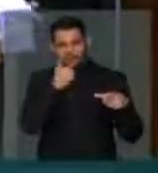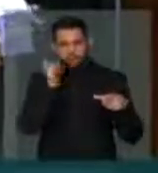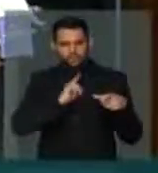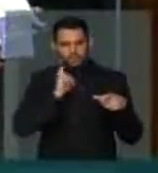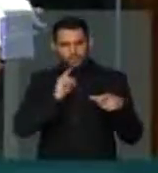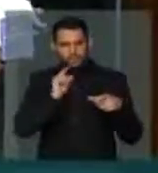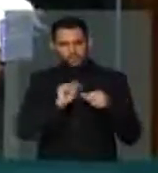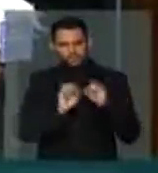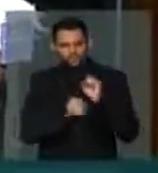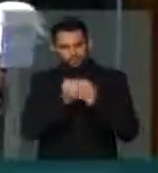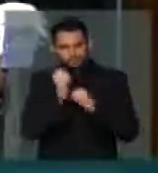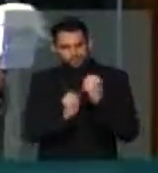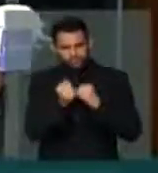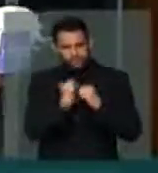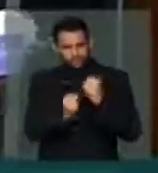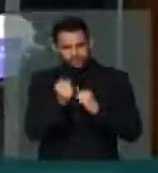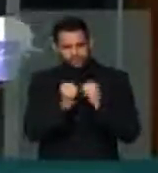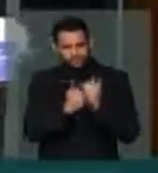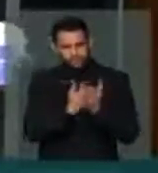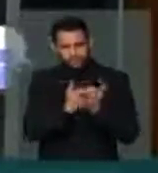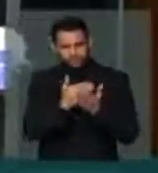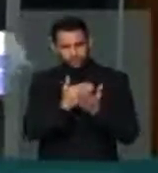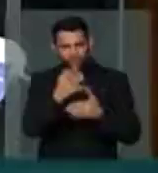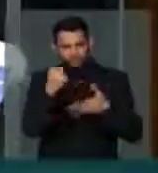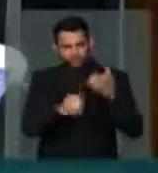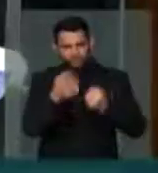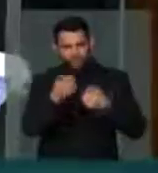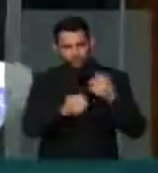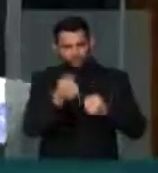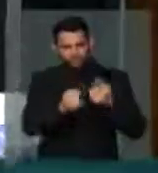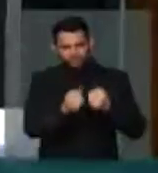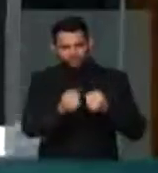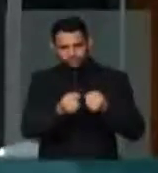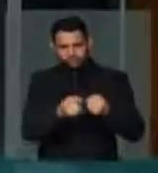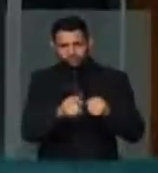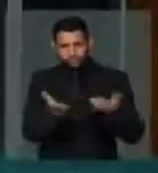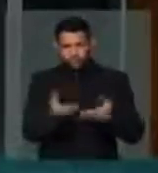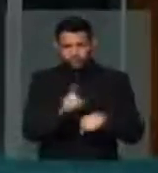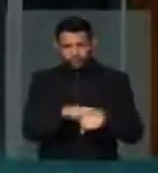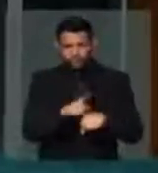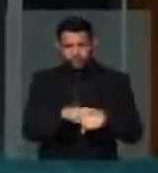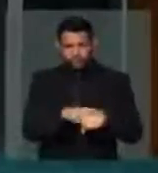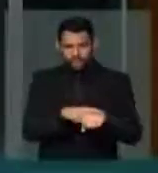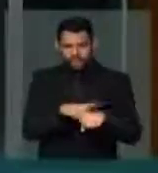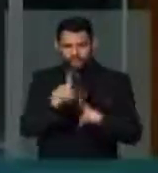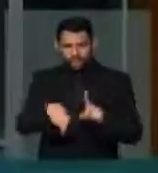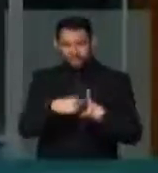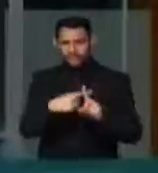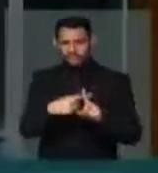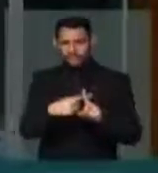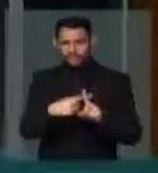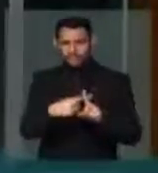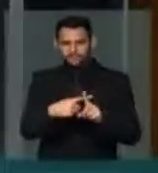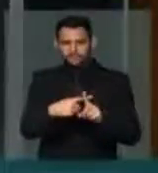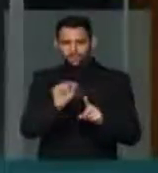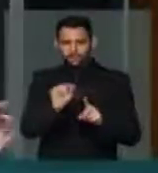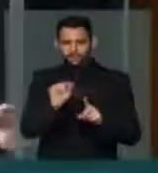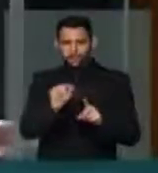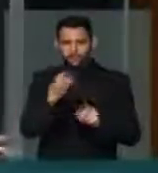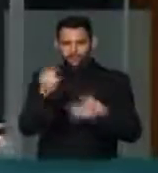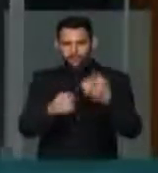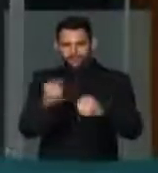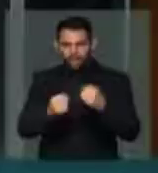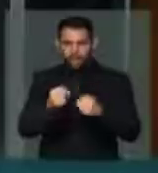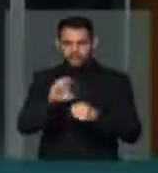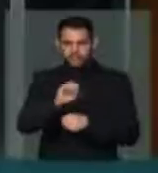Artesanal, fabricado a partir do leite cru, ele, que tem muito mais do que o leite, o